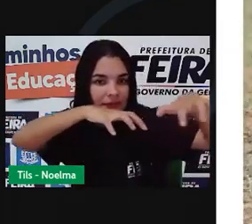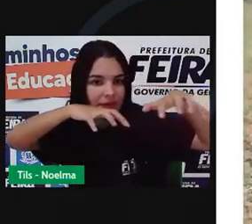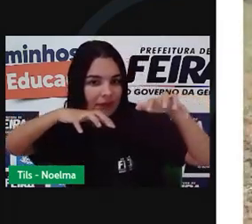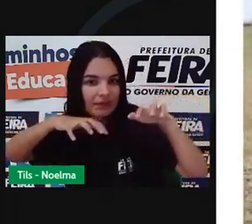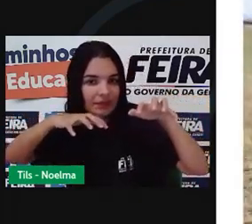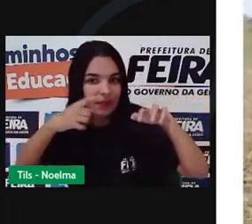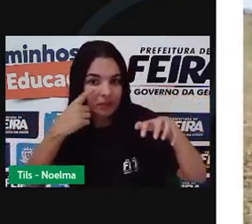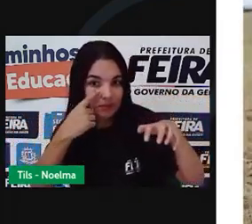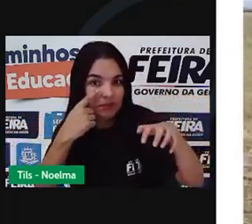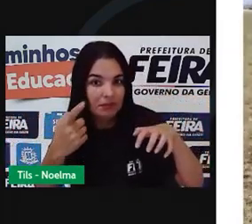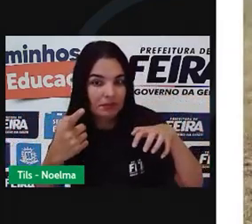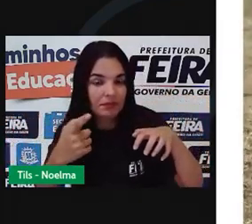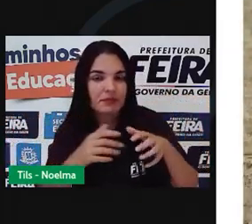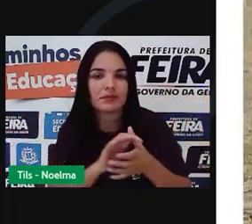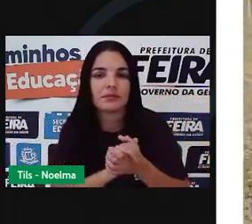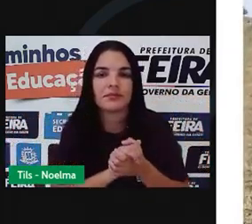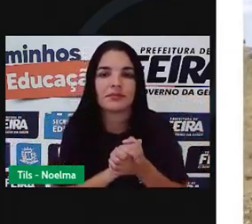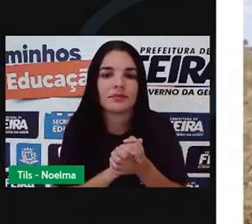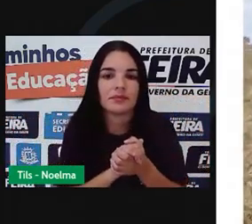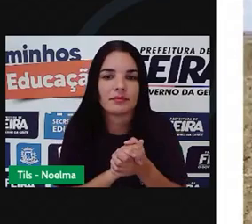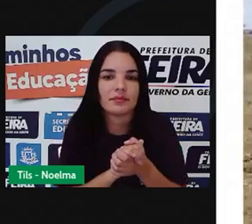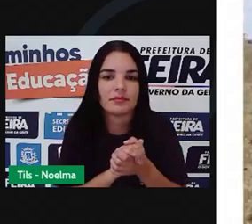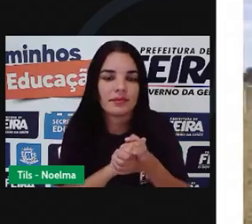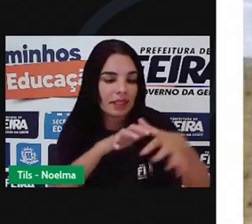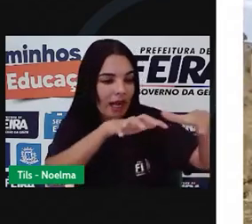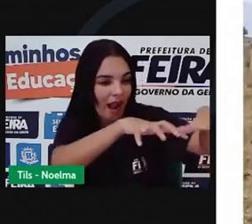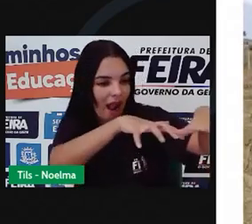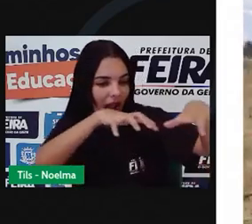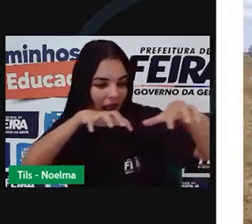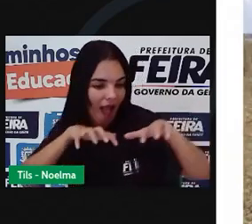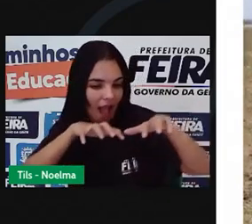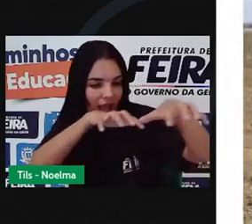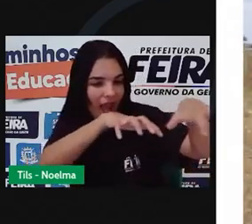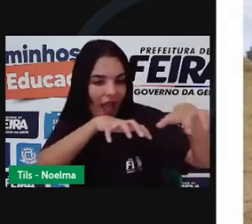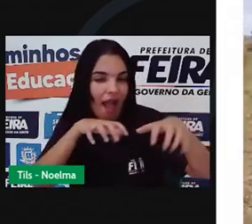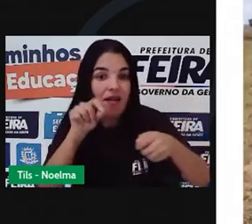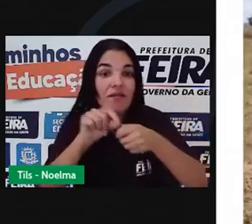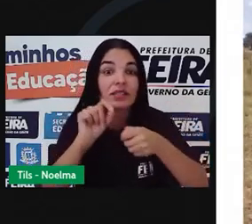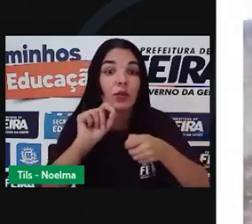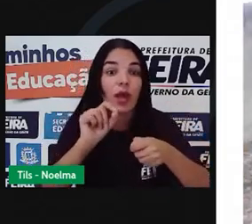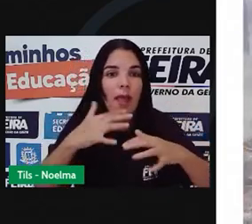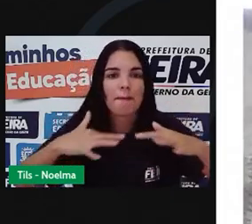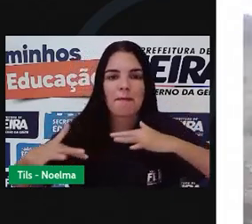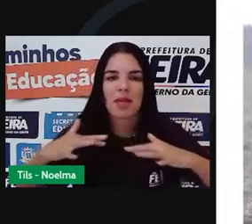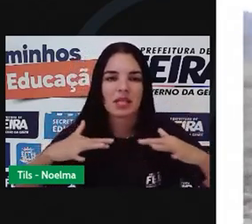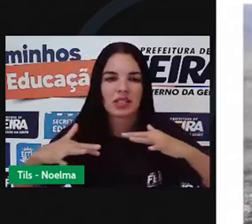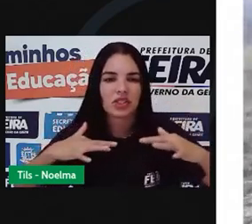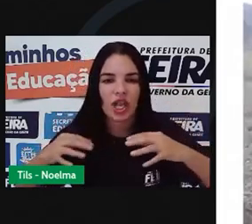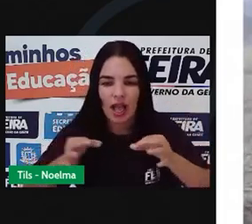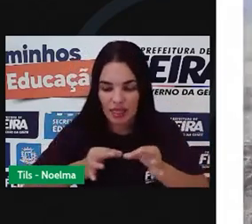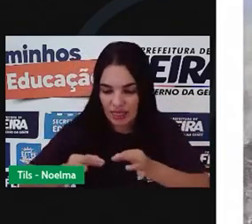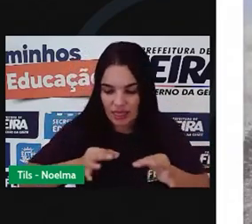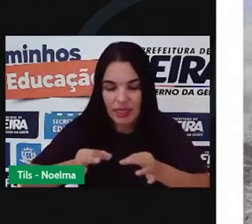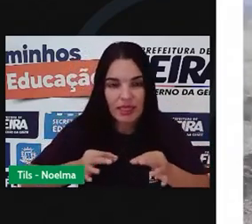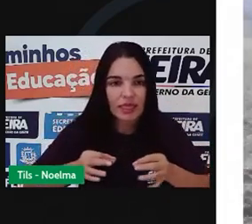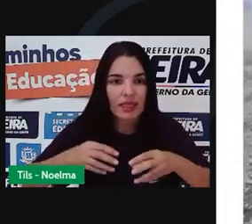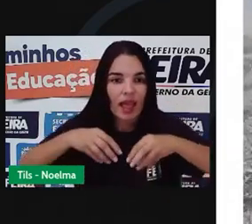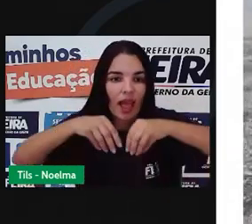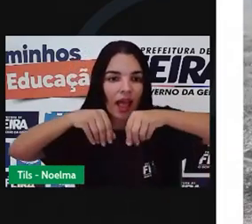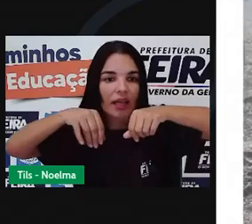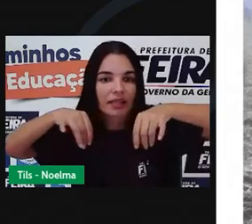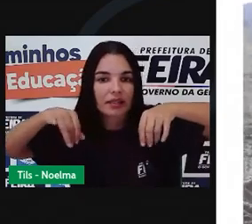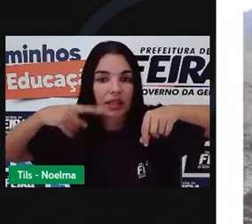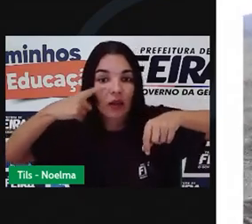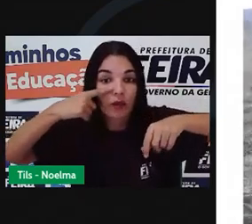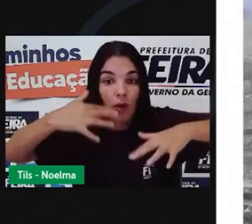o trator e o arado. Arar é preparar a terra para o cultivo. Como vocês podem ver, o solo é